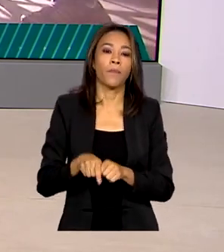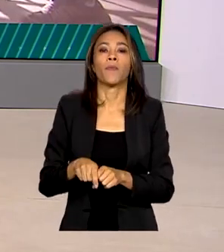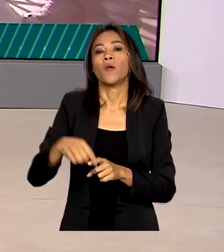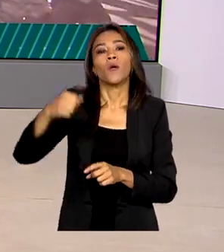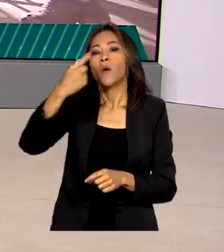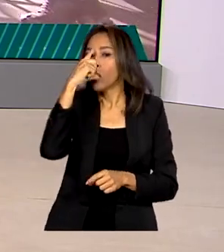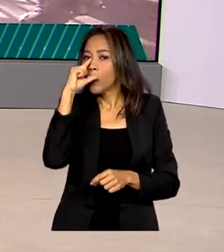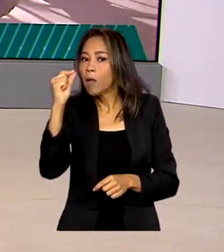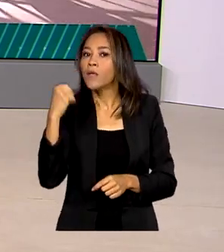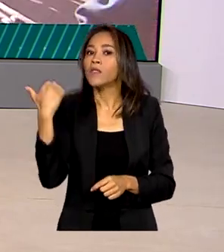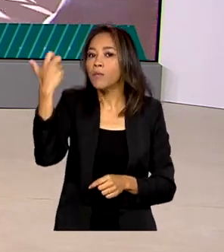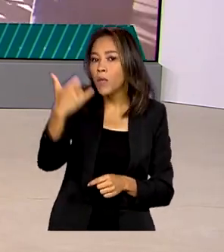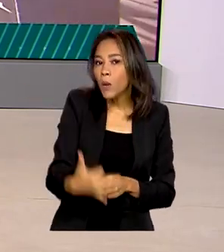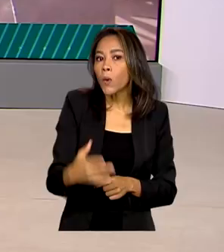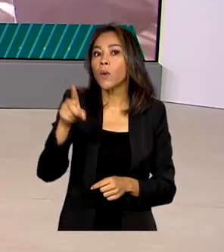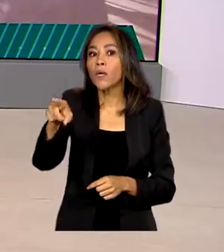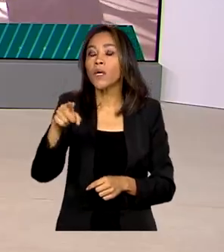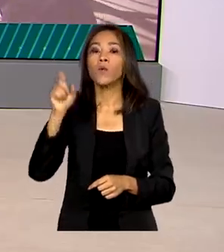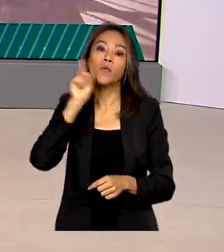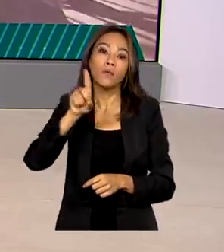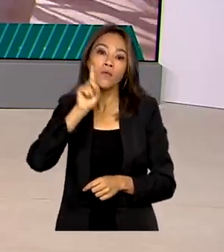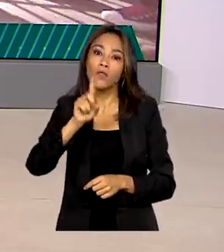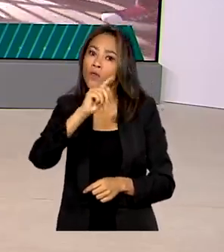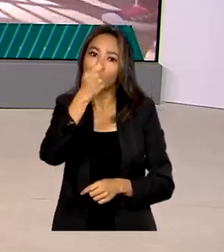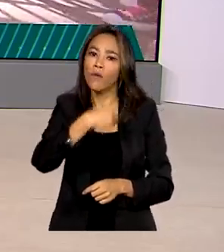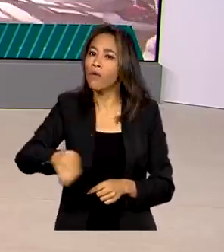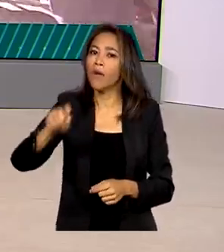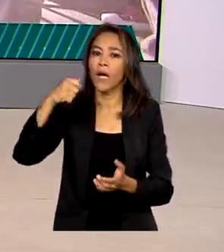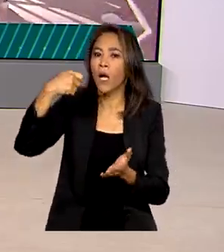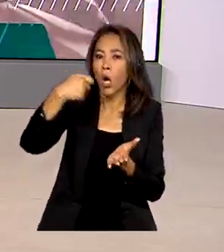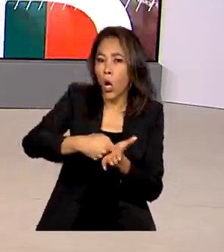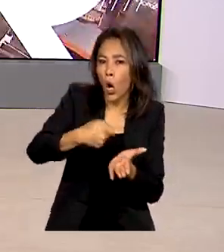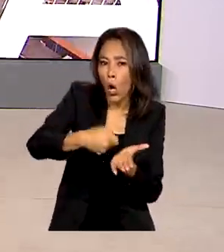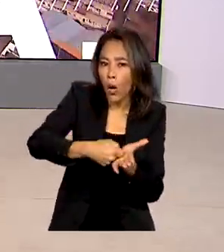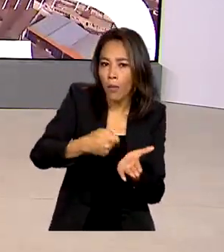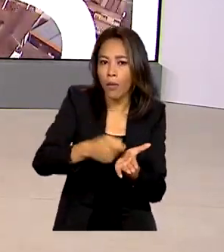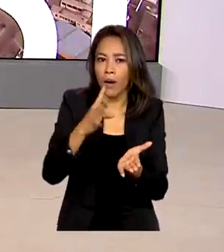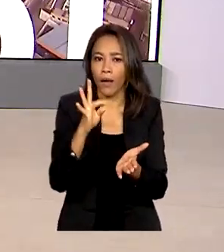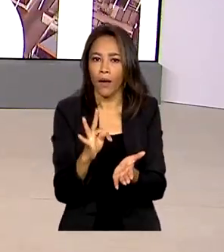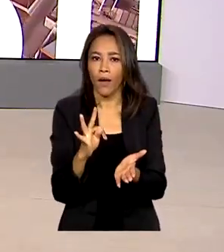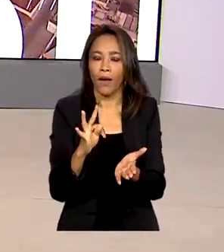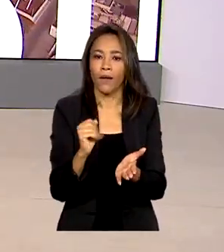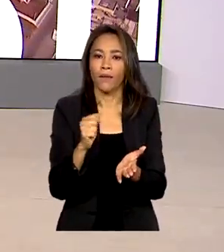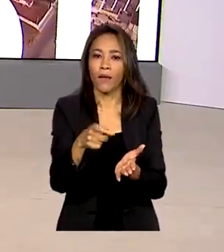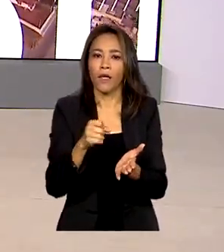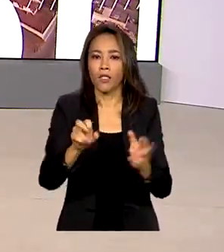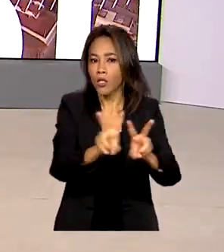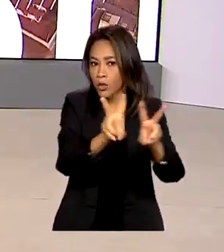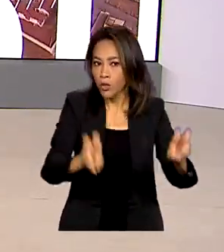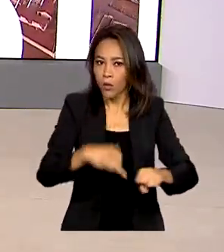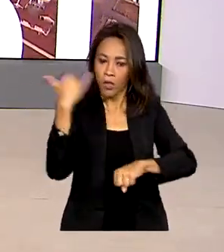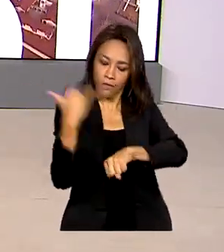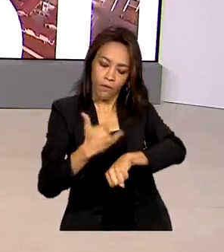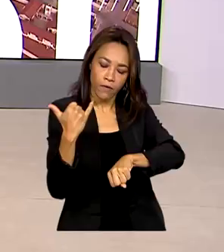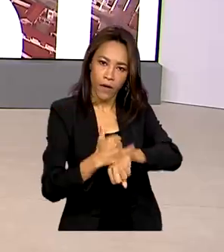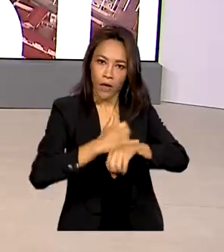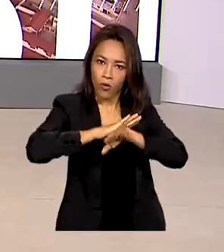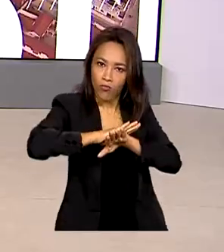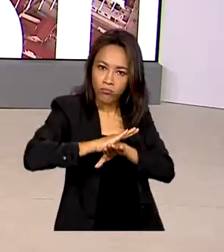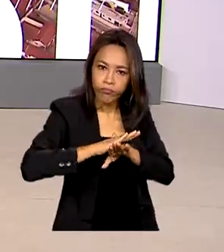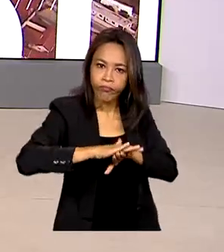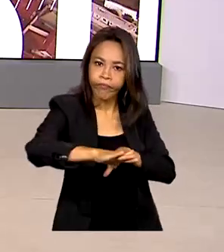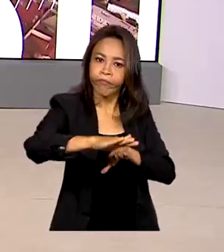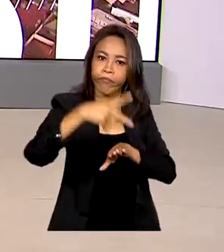deixar de cobrar taxas adicionais sobre as importações de chapas de aço carbono do Brasil. Geraldo